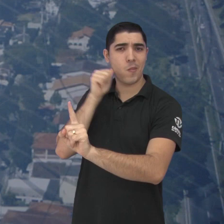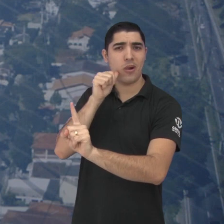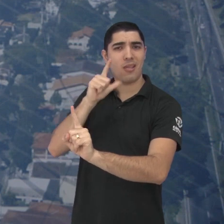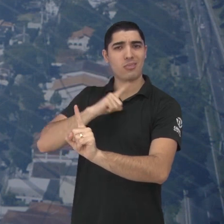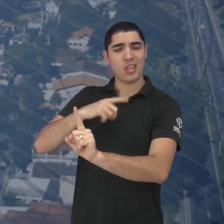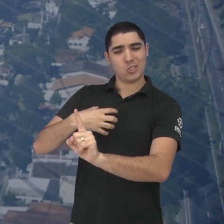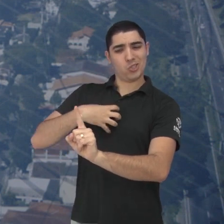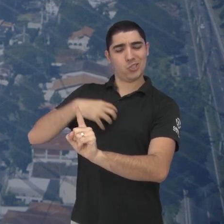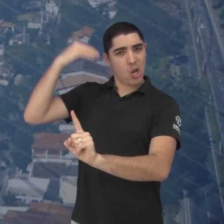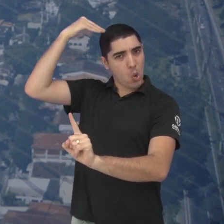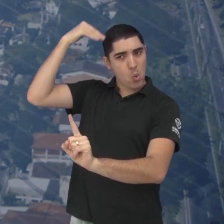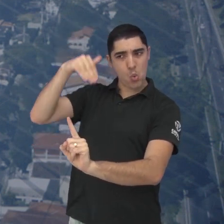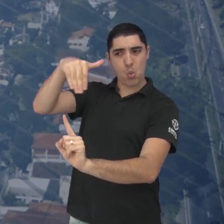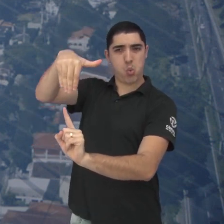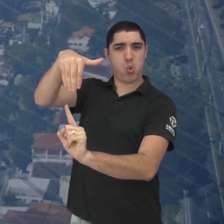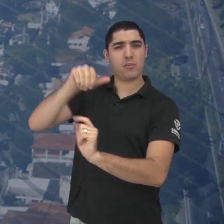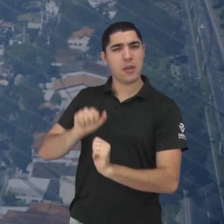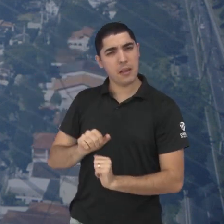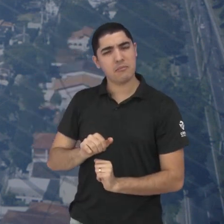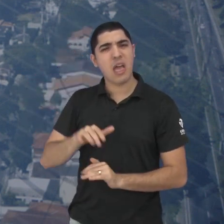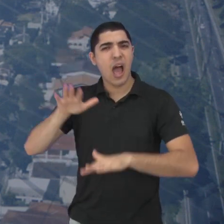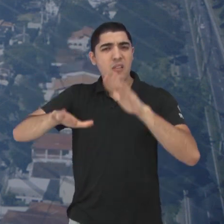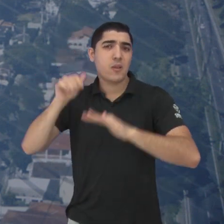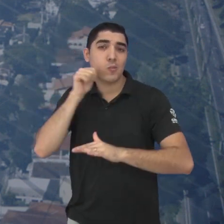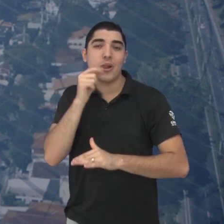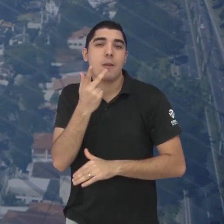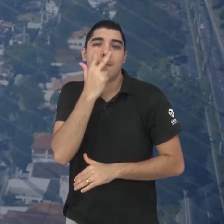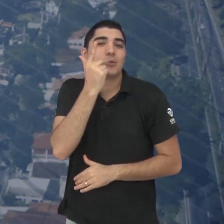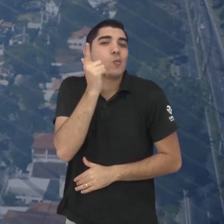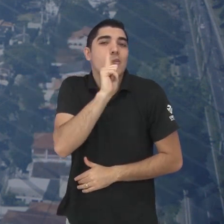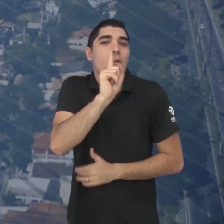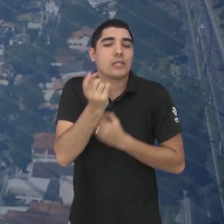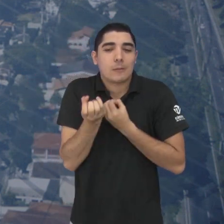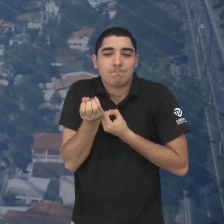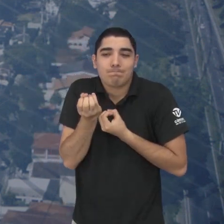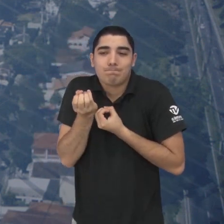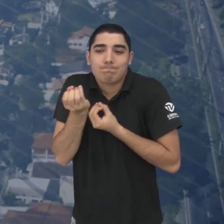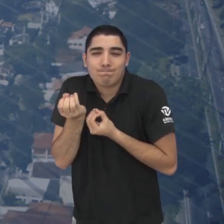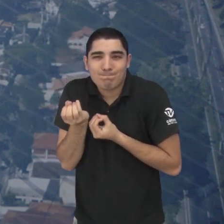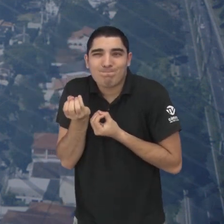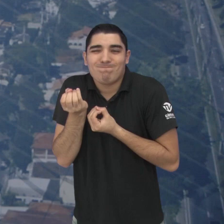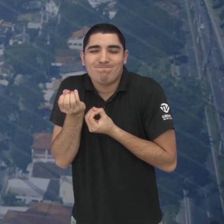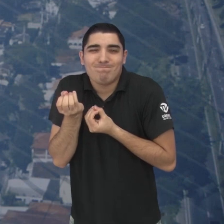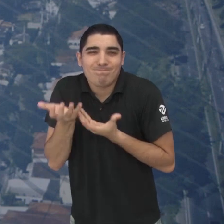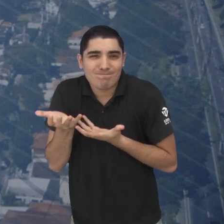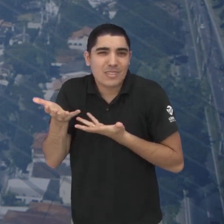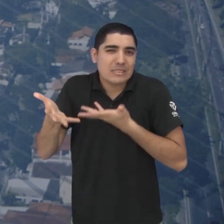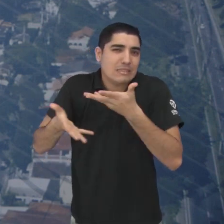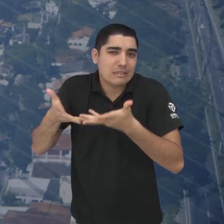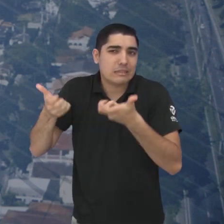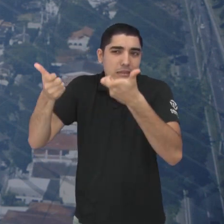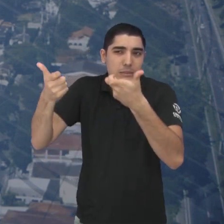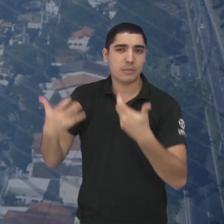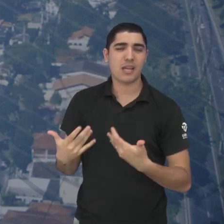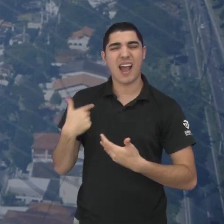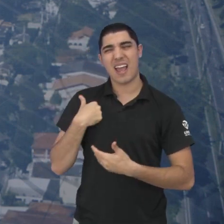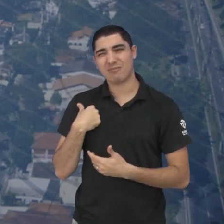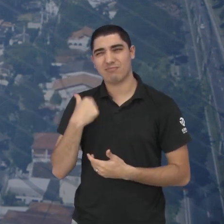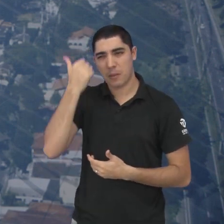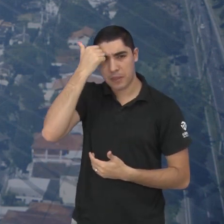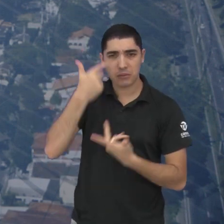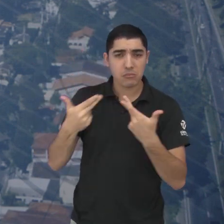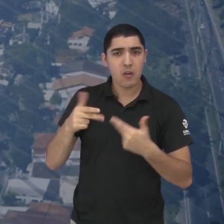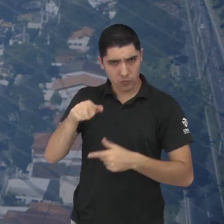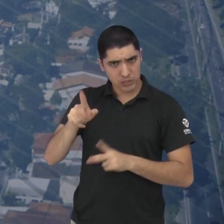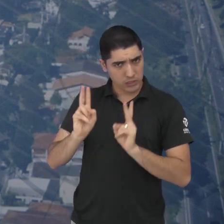não conseguem verbalizar isso. Ah, eu me arrependo, ah, eu não teria filho. Mas é um tema muito recorrente, um assunto que você tem bastante